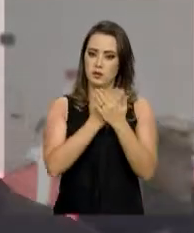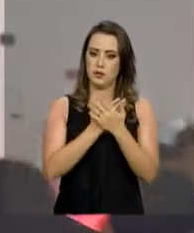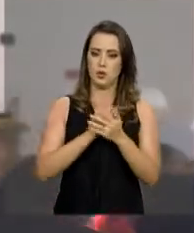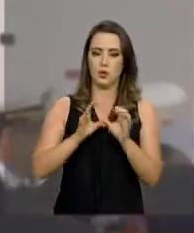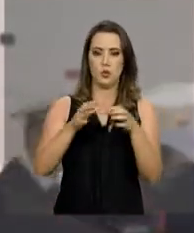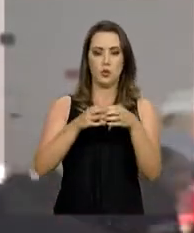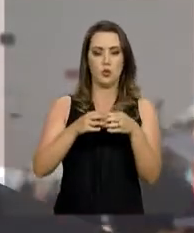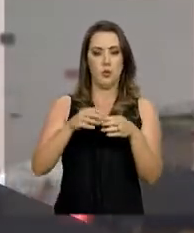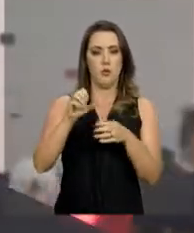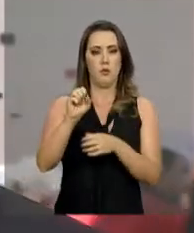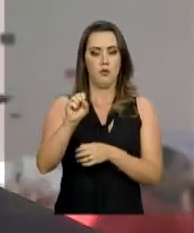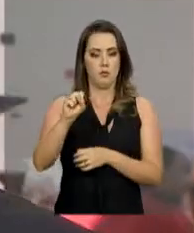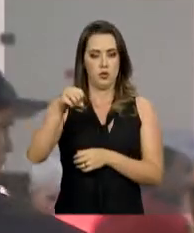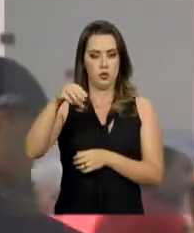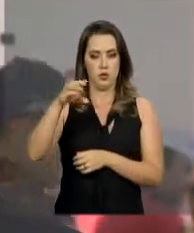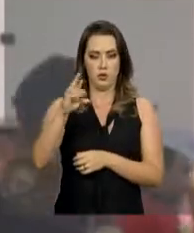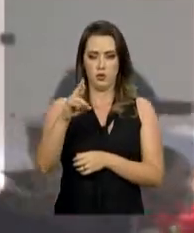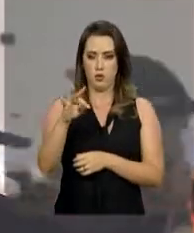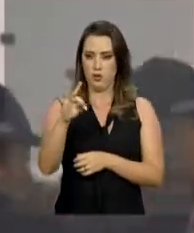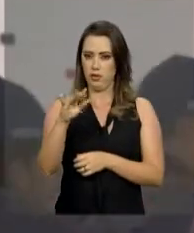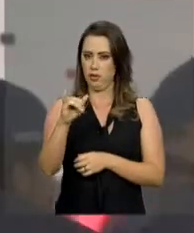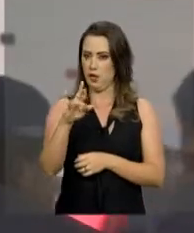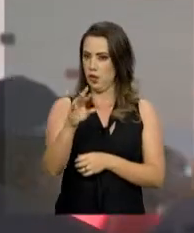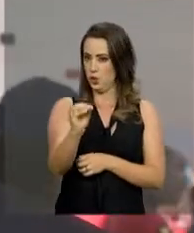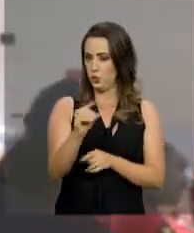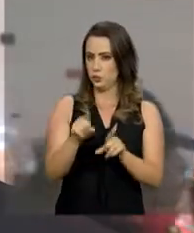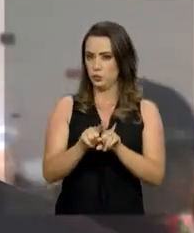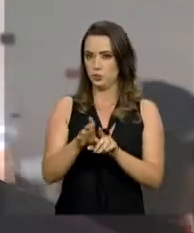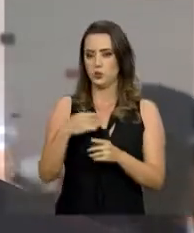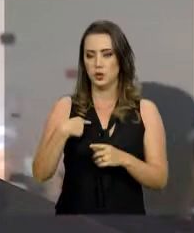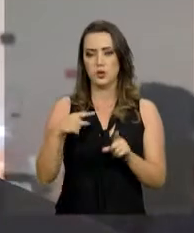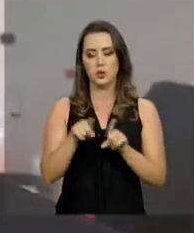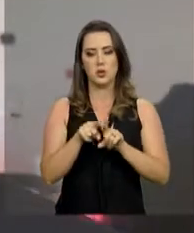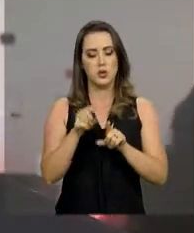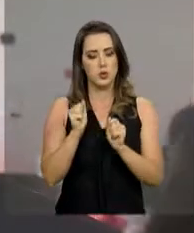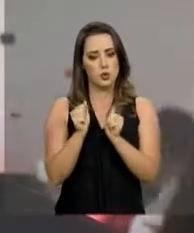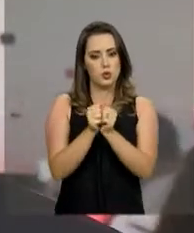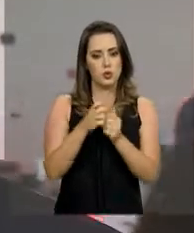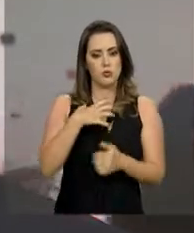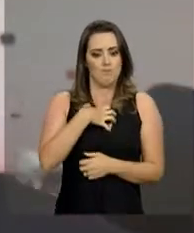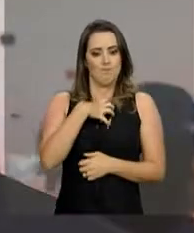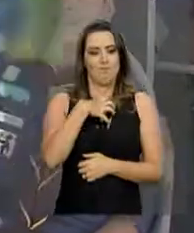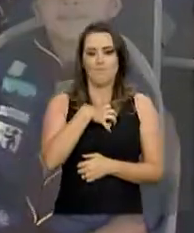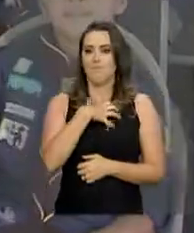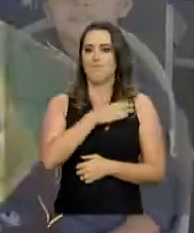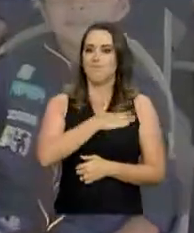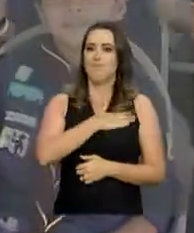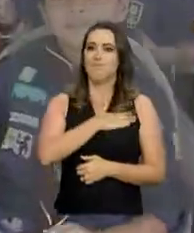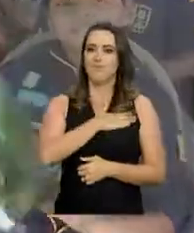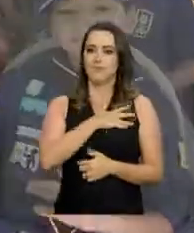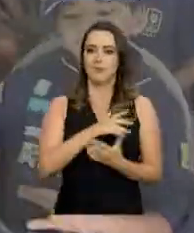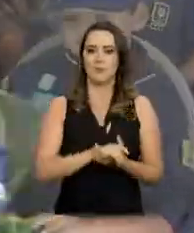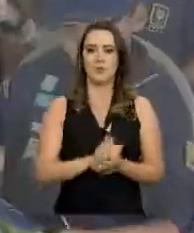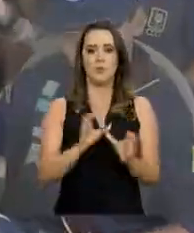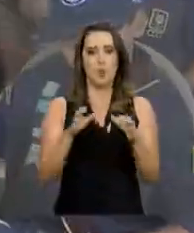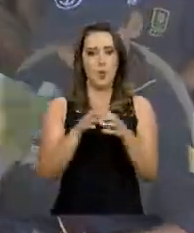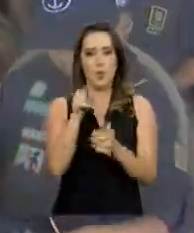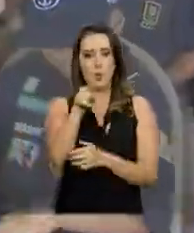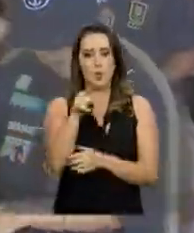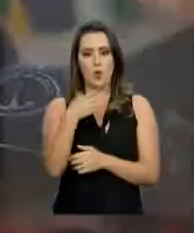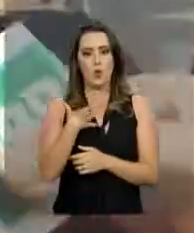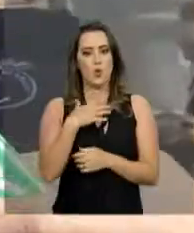escoteiros do mar, para conosco sentirmos essa vibração, esse sentimento de nacionalismo. Os escoteiros se